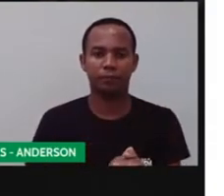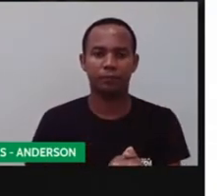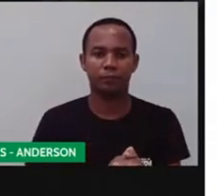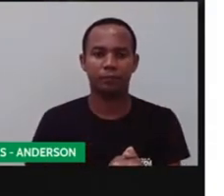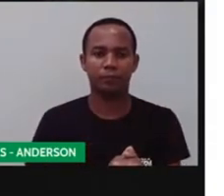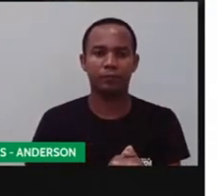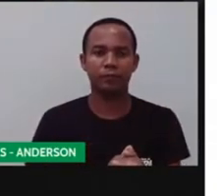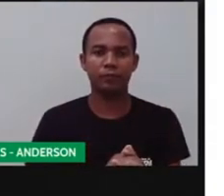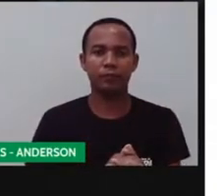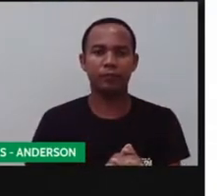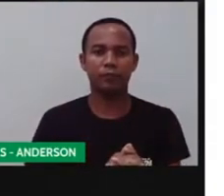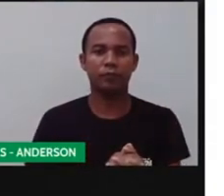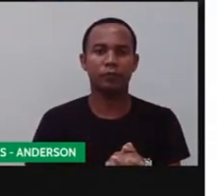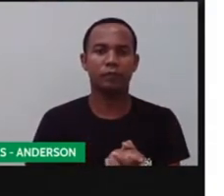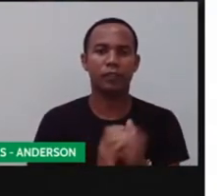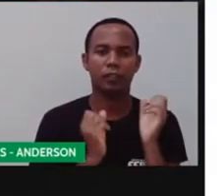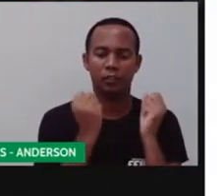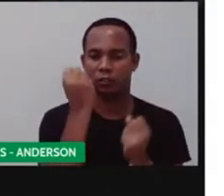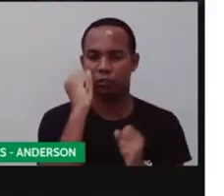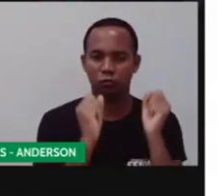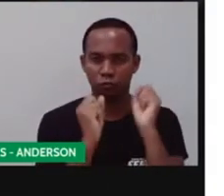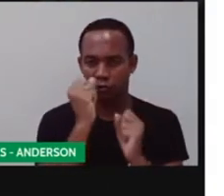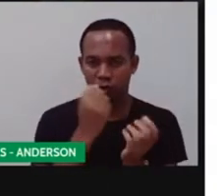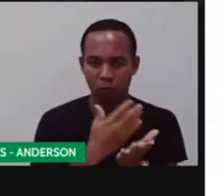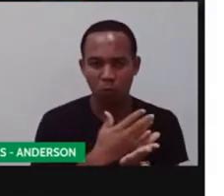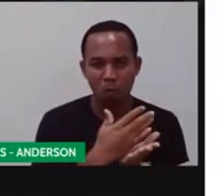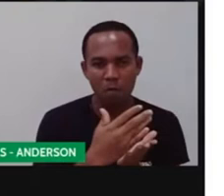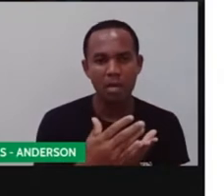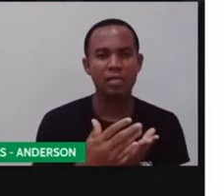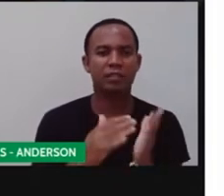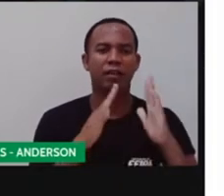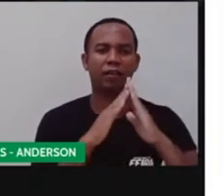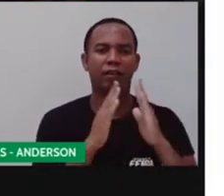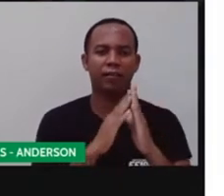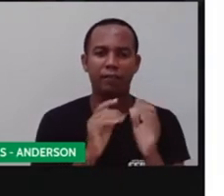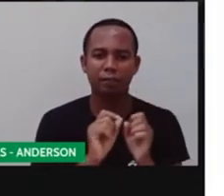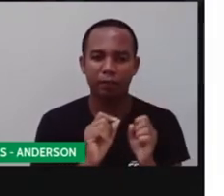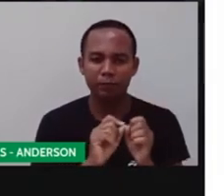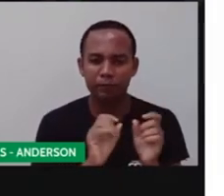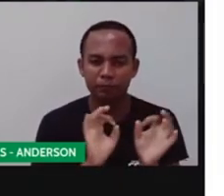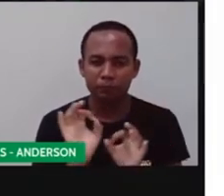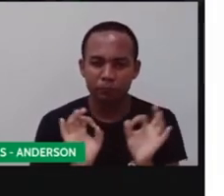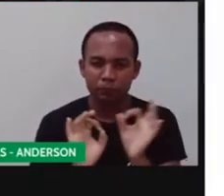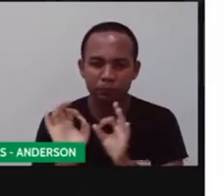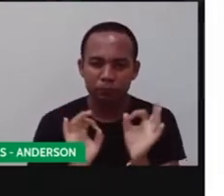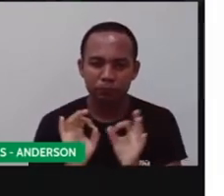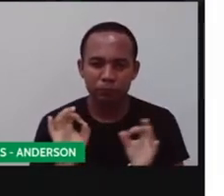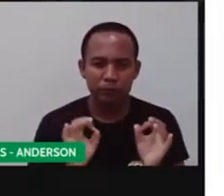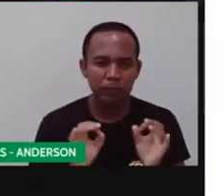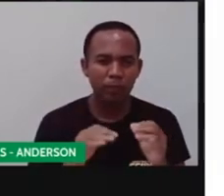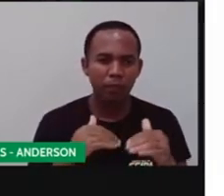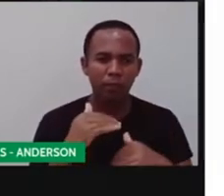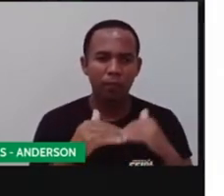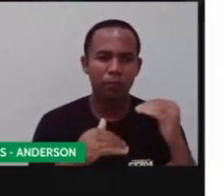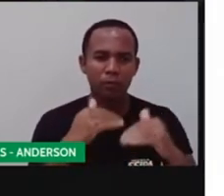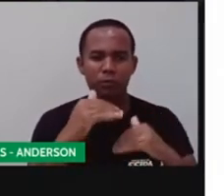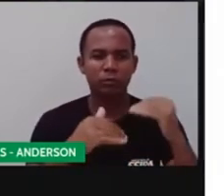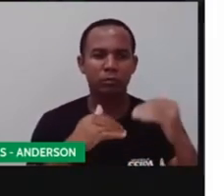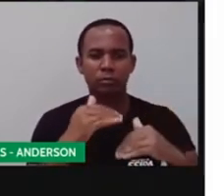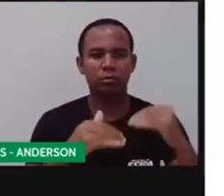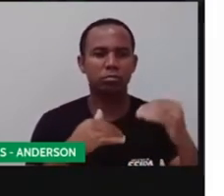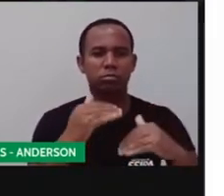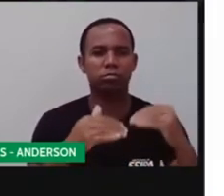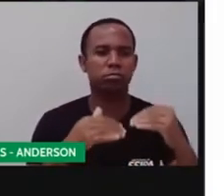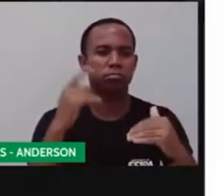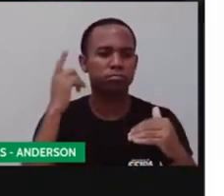indústria doméstica aí começa a se produzir em casa e vai aumentando a produção, produção, produção, não é isso? Daquela se constituir em pequena escala